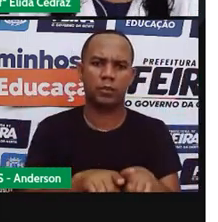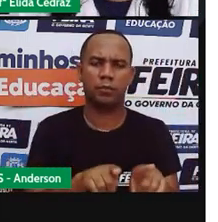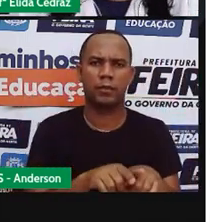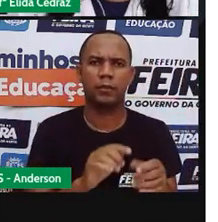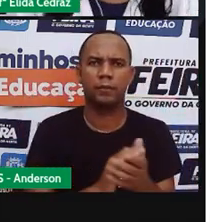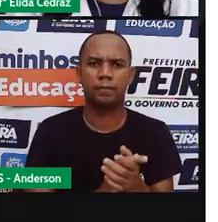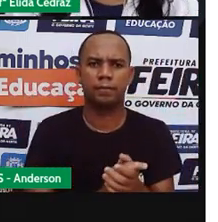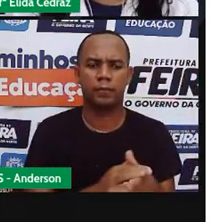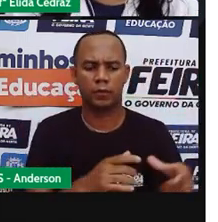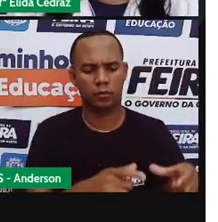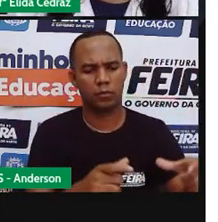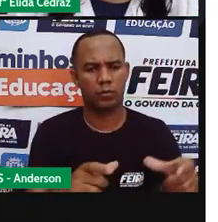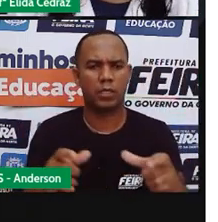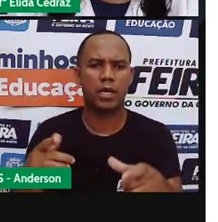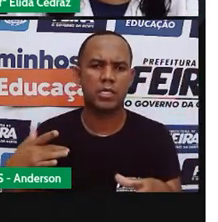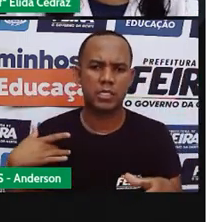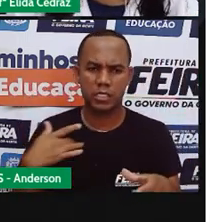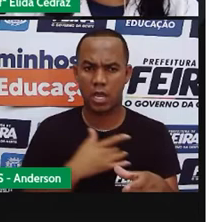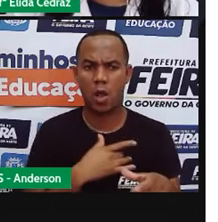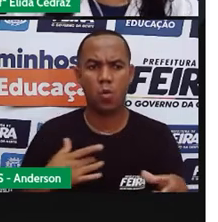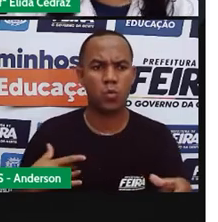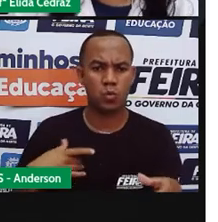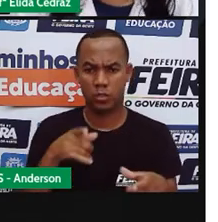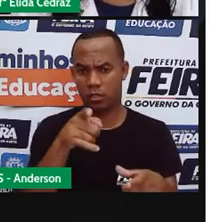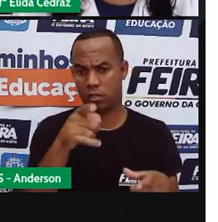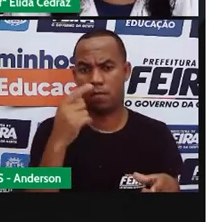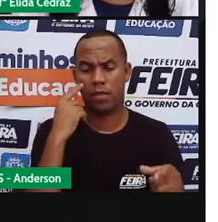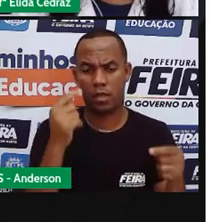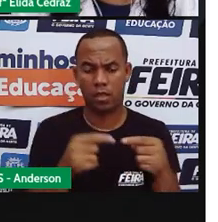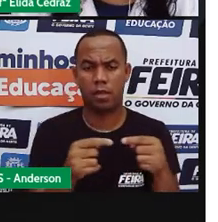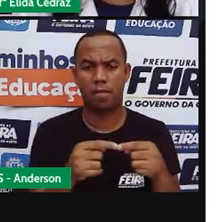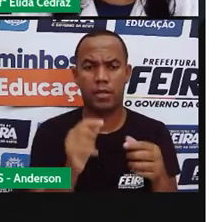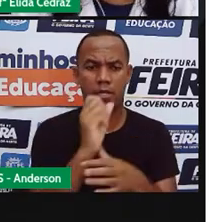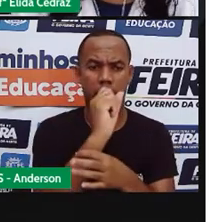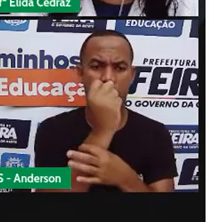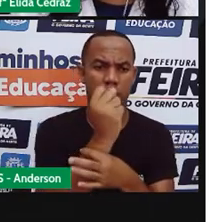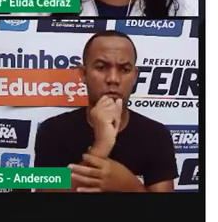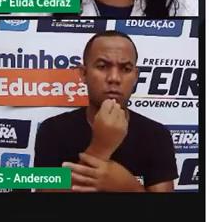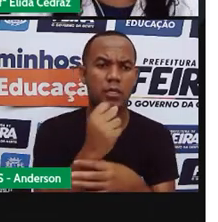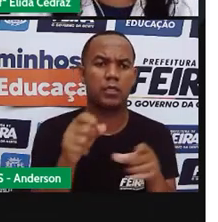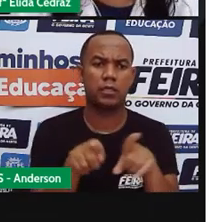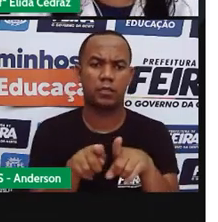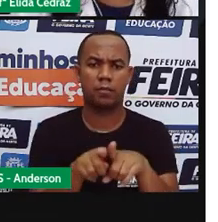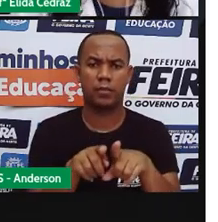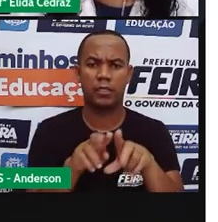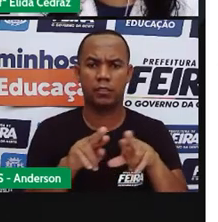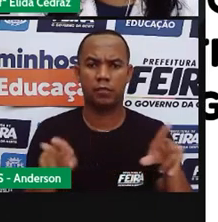Na área de saúde, de educação e de segurança, entre outras partes.